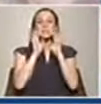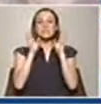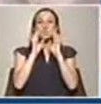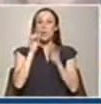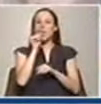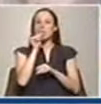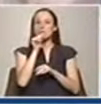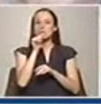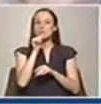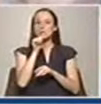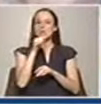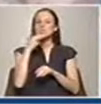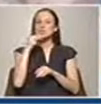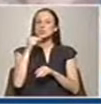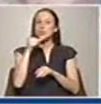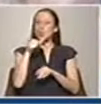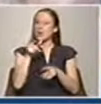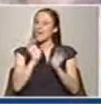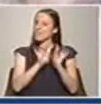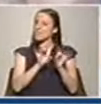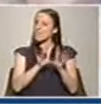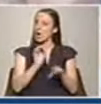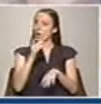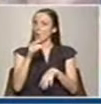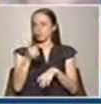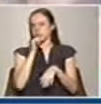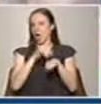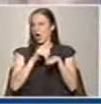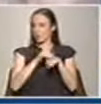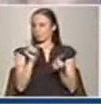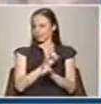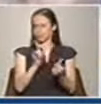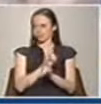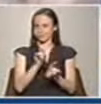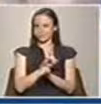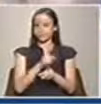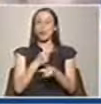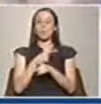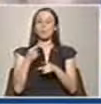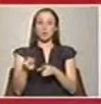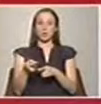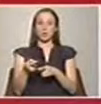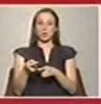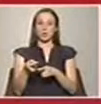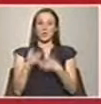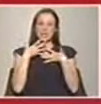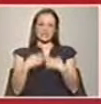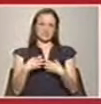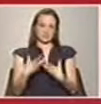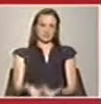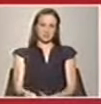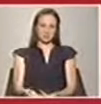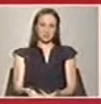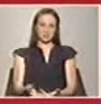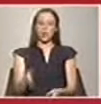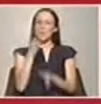não devem conter muitos açúcares ou álcool, porque também vão aumentar a desidratação. Portanto, o